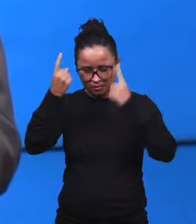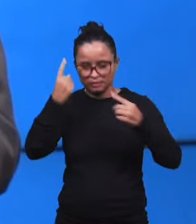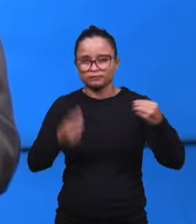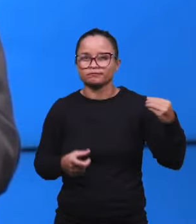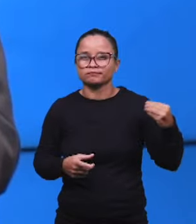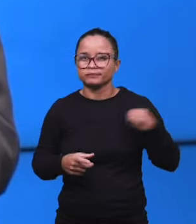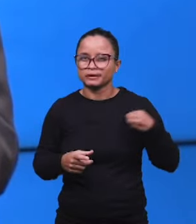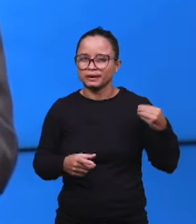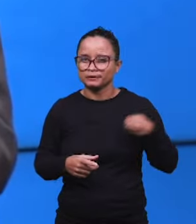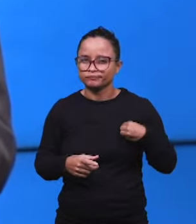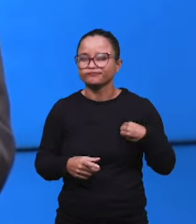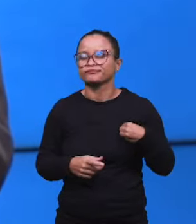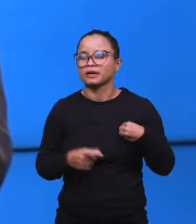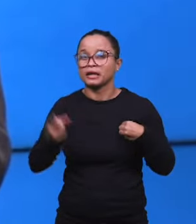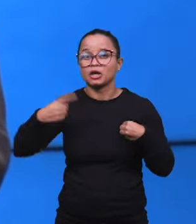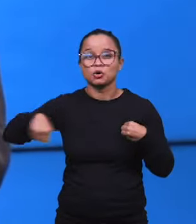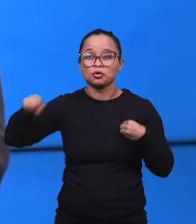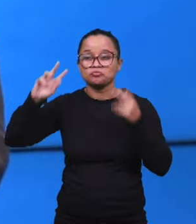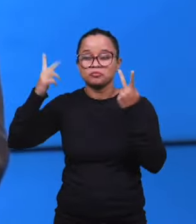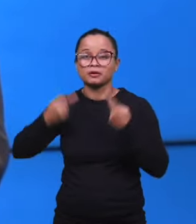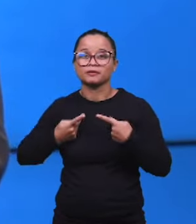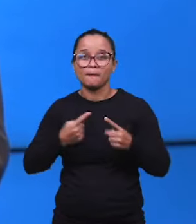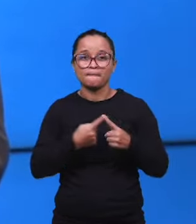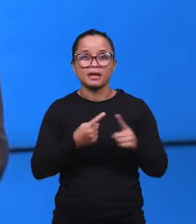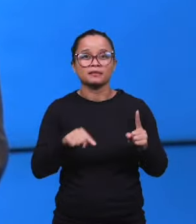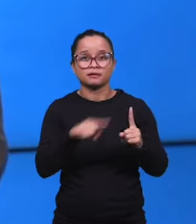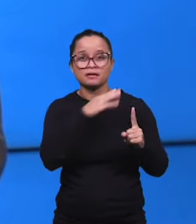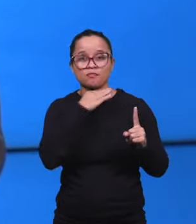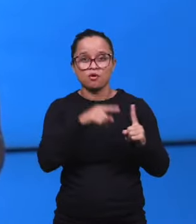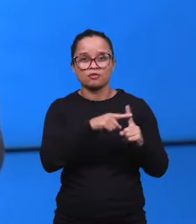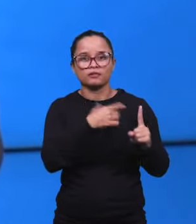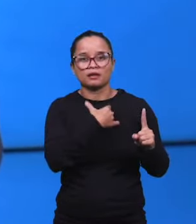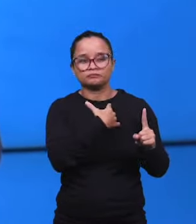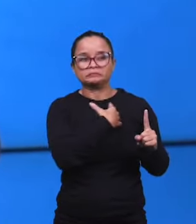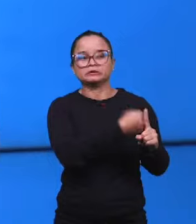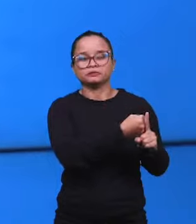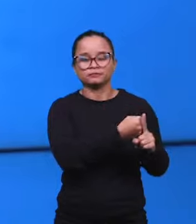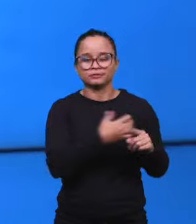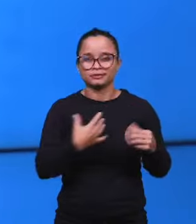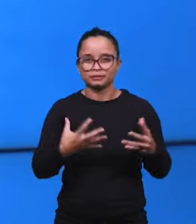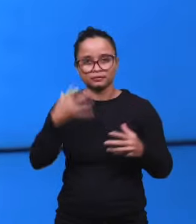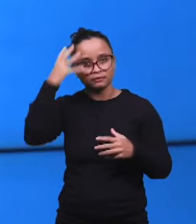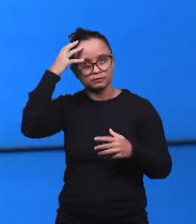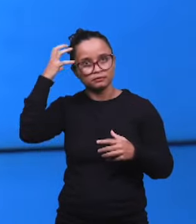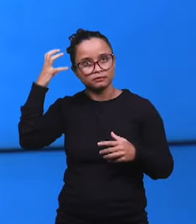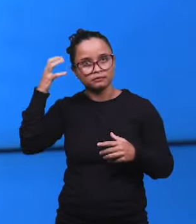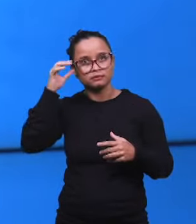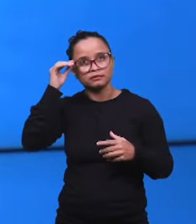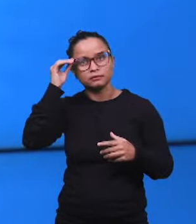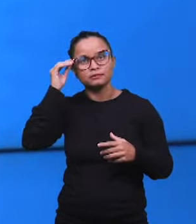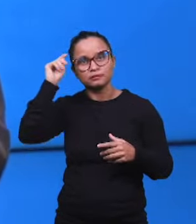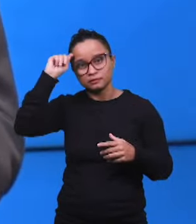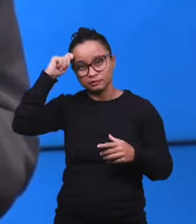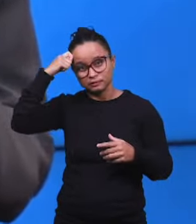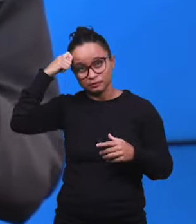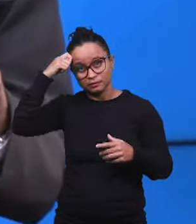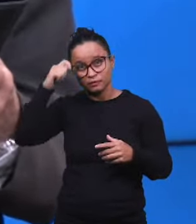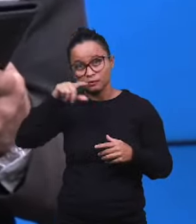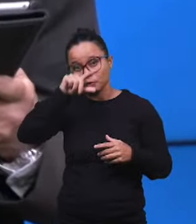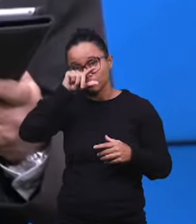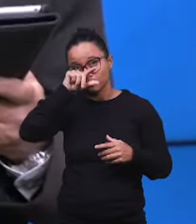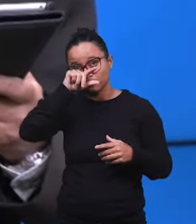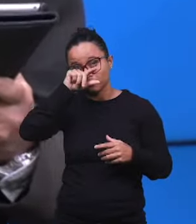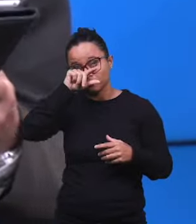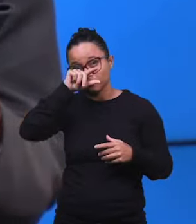peso do pecado, né? Que era nosso, mas estava sobre ele. Então, cabelos crespos, e ainda diz, pretos